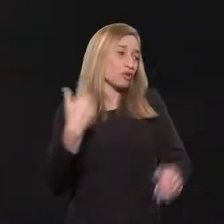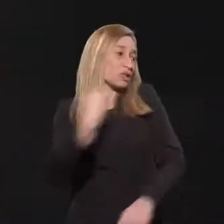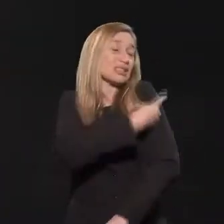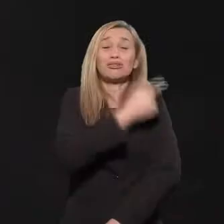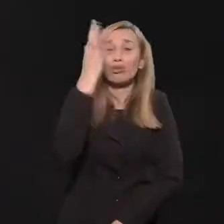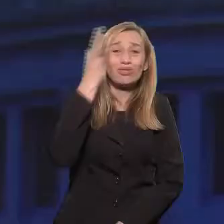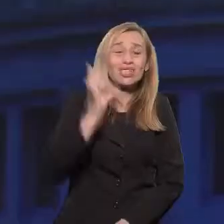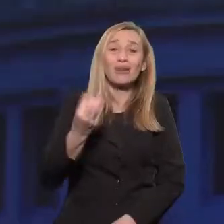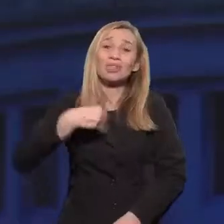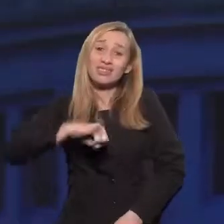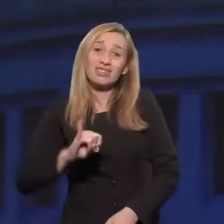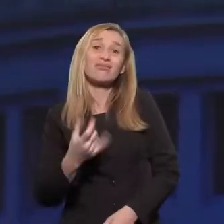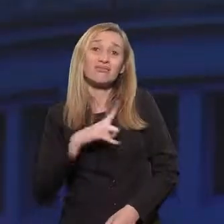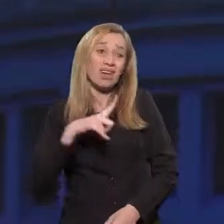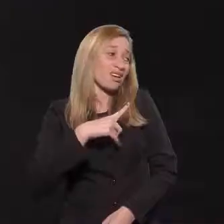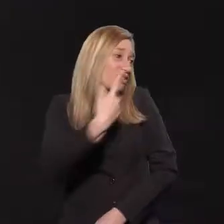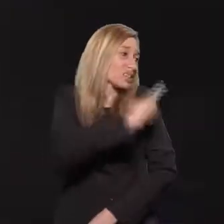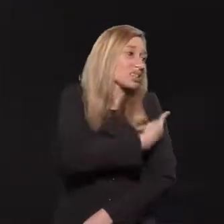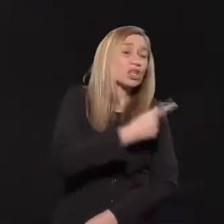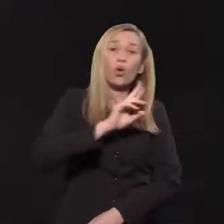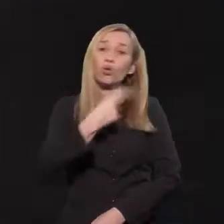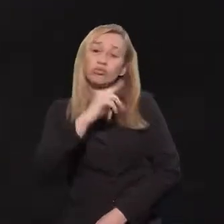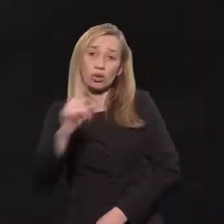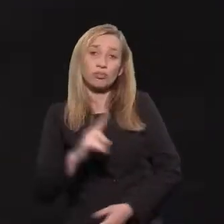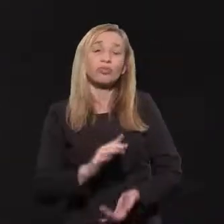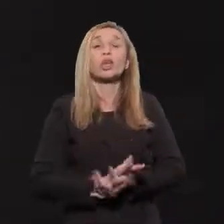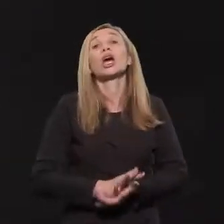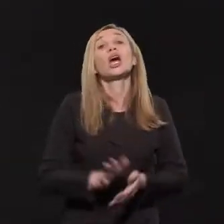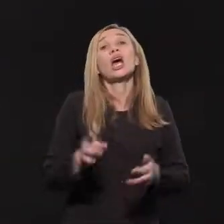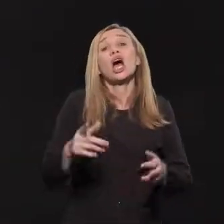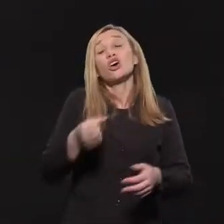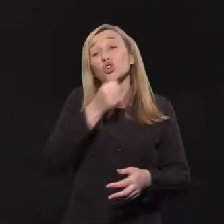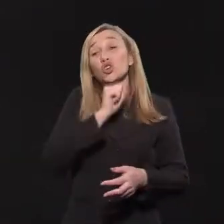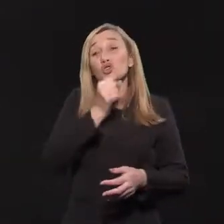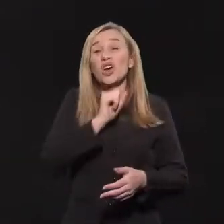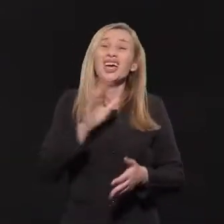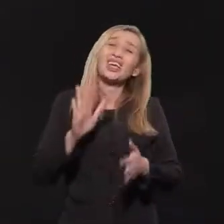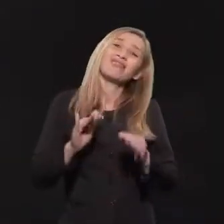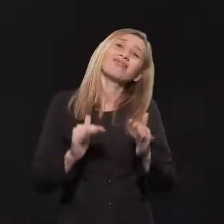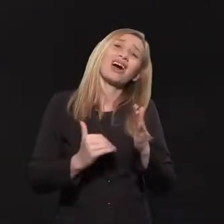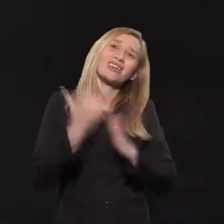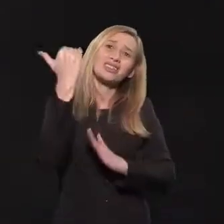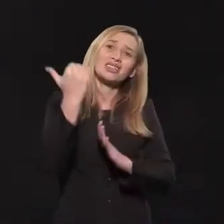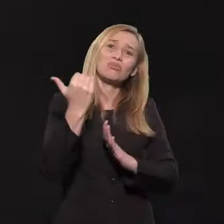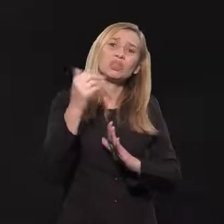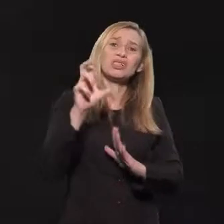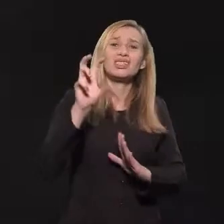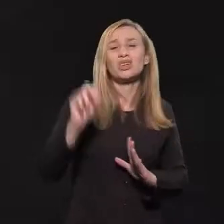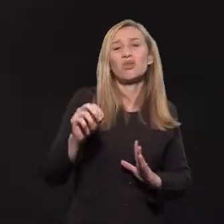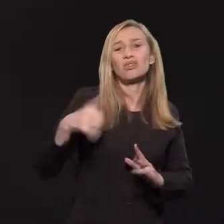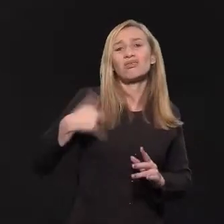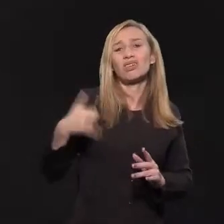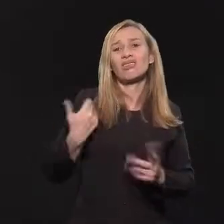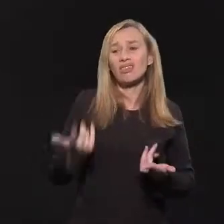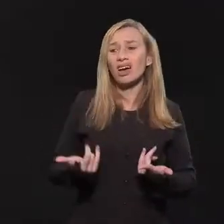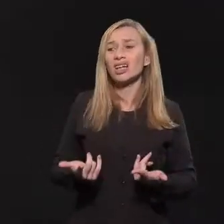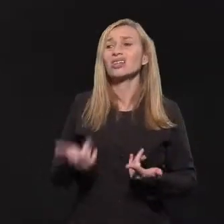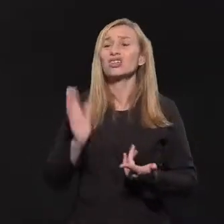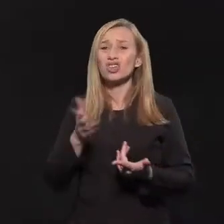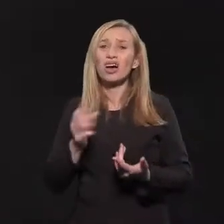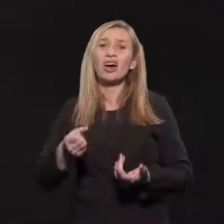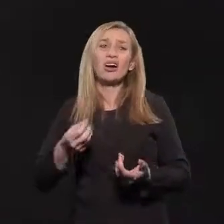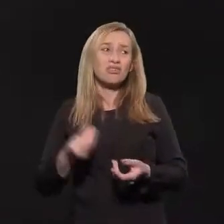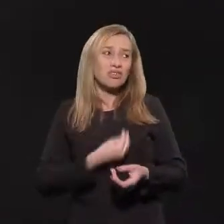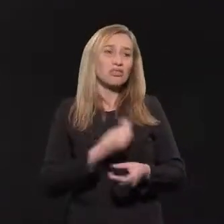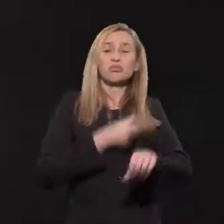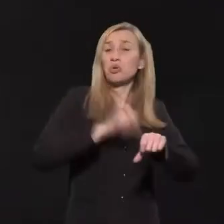vacinas tomou. Se tomou ou não, Se tomou, se não tomou. O público mais velho, acima de 50 anos, é um público que já viveu numa